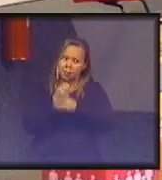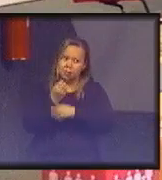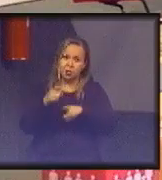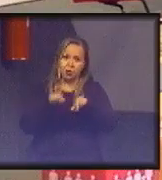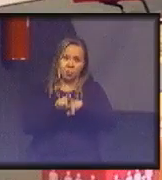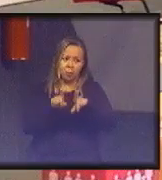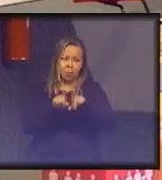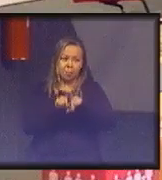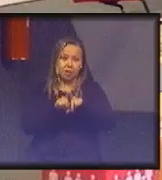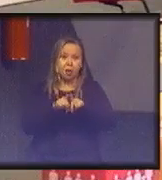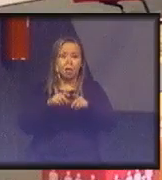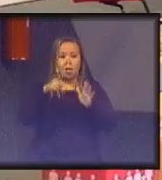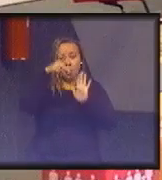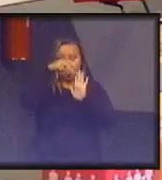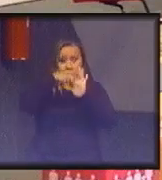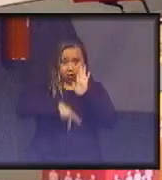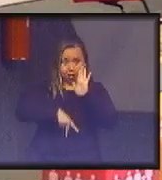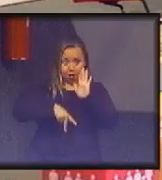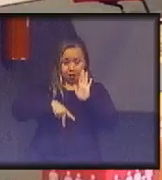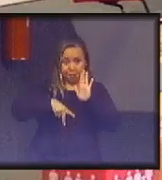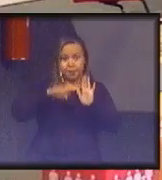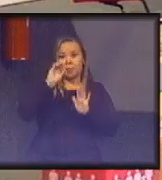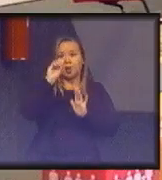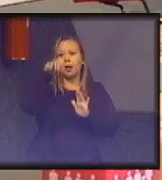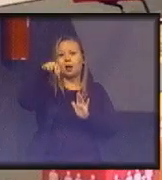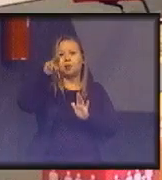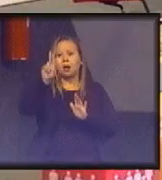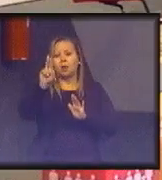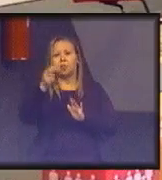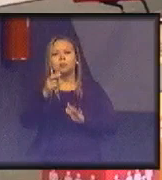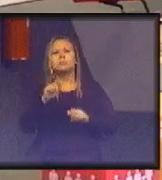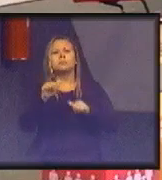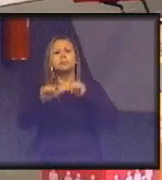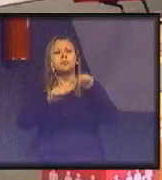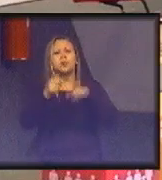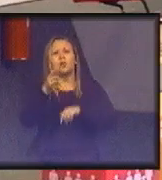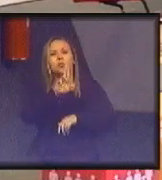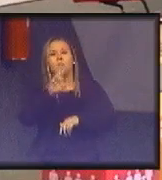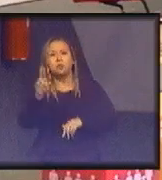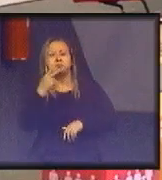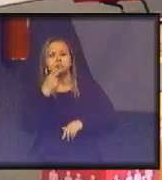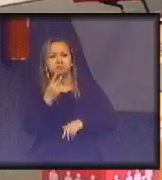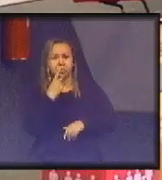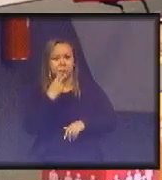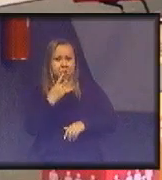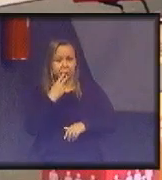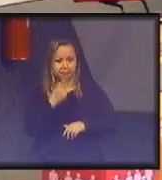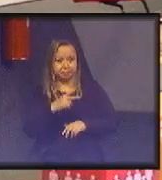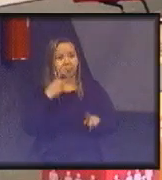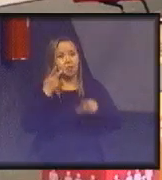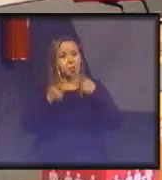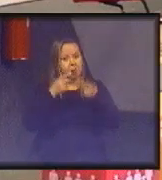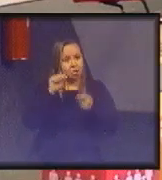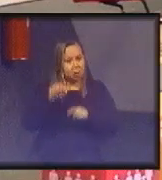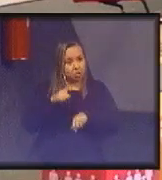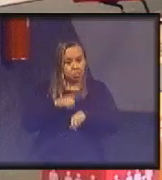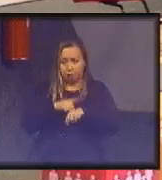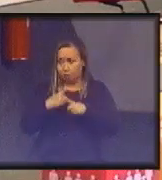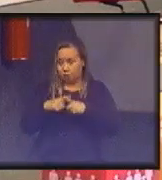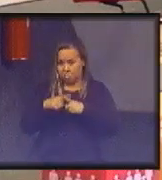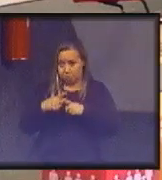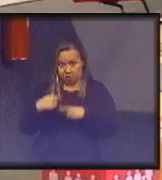Programa das Nações Unidas para o Meio Ambiente, que agora se chama ONU Meio Ambiente. E eu estou falando isso, porque quando nós